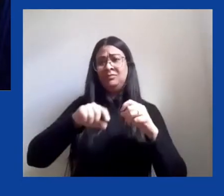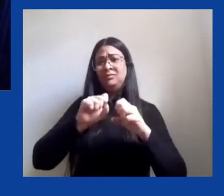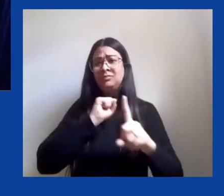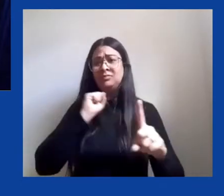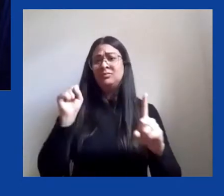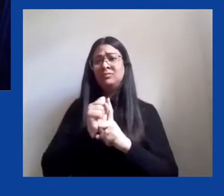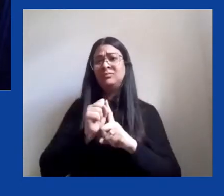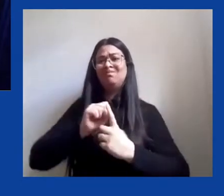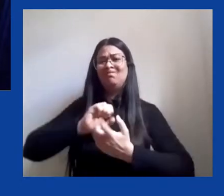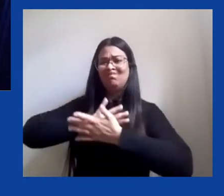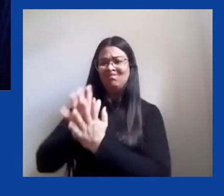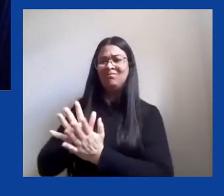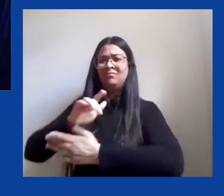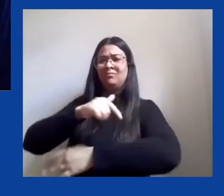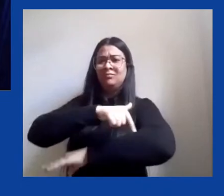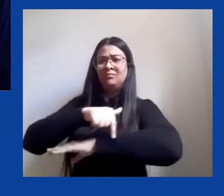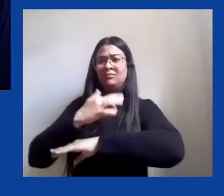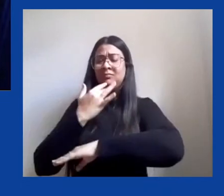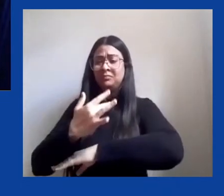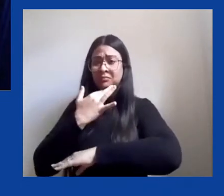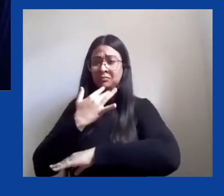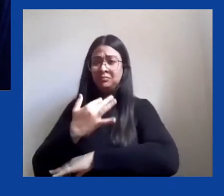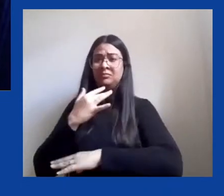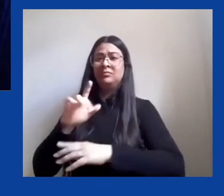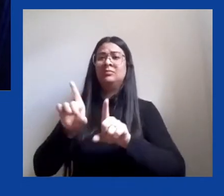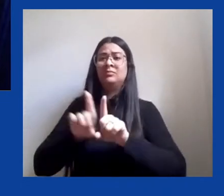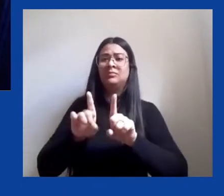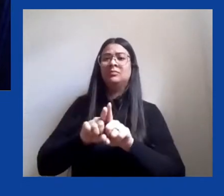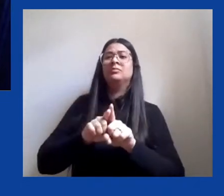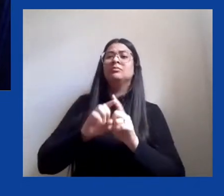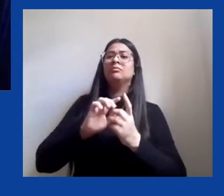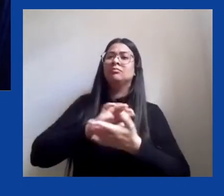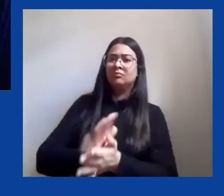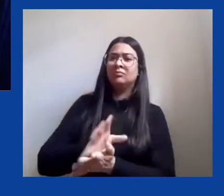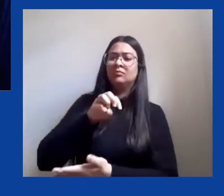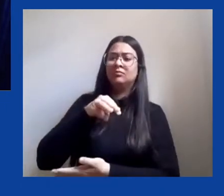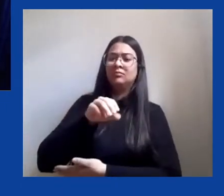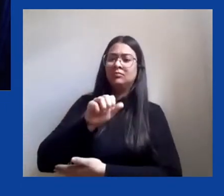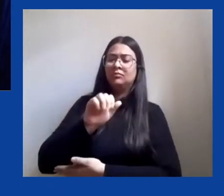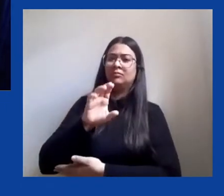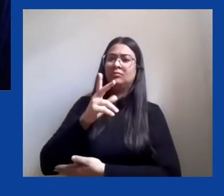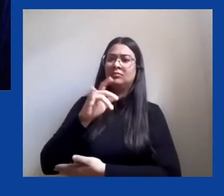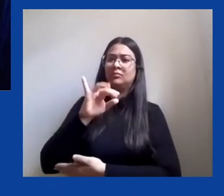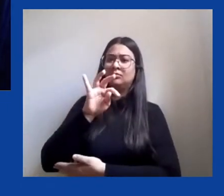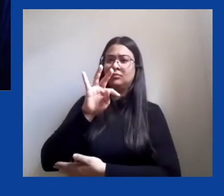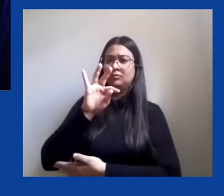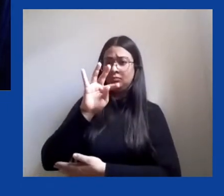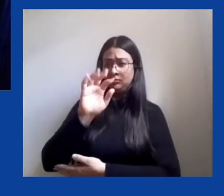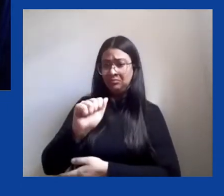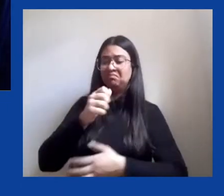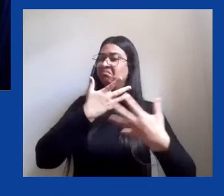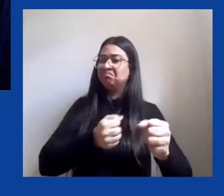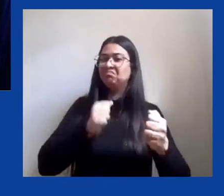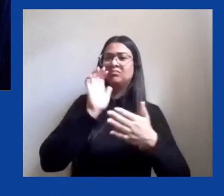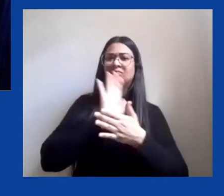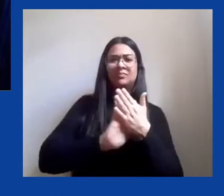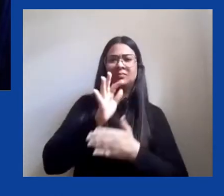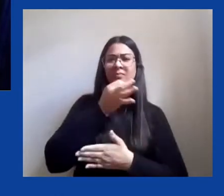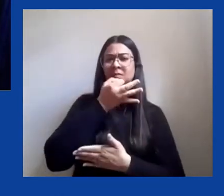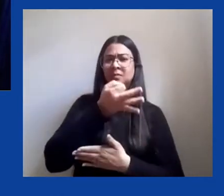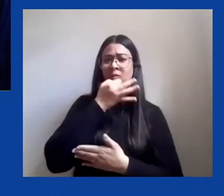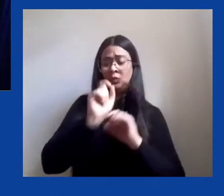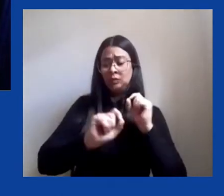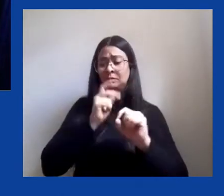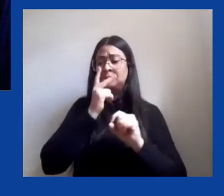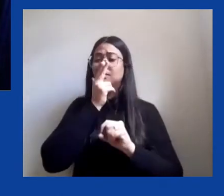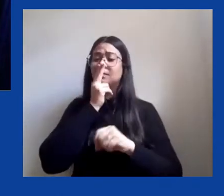machistas e intolerantes classifica essas ações como fazendo parte de uma espécie de pedagogia da